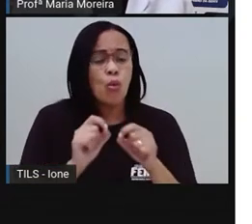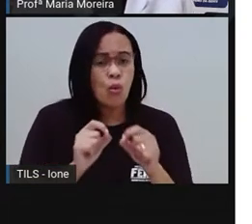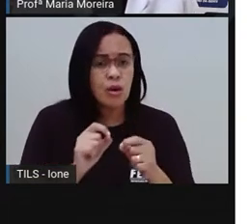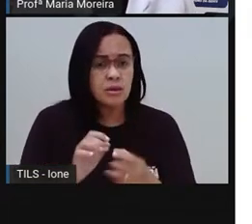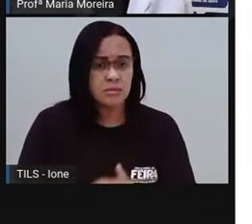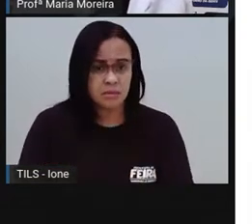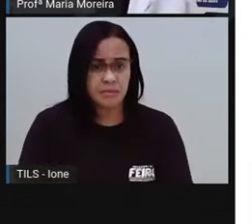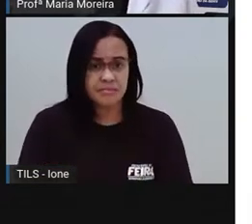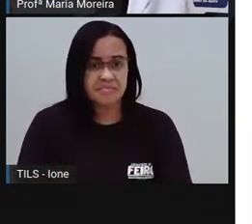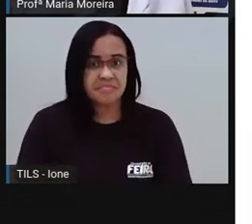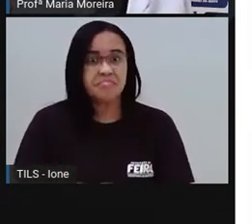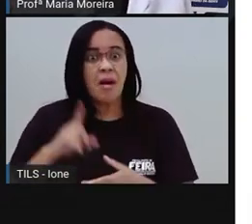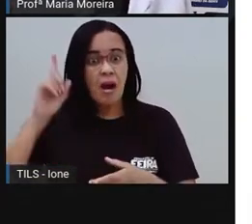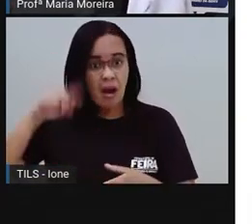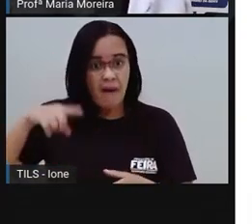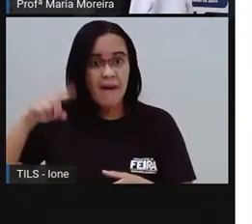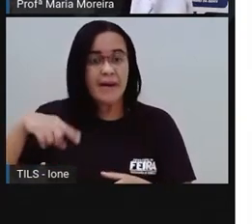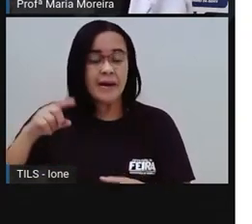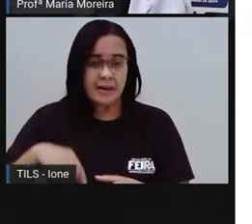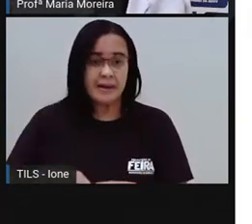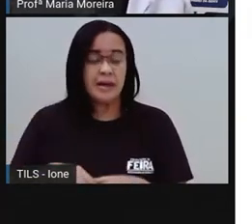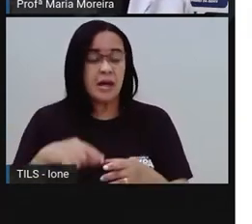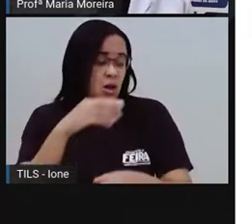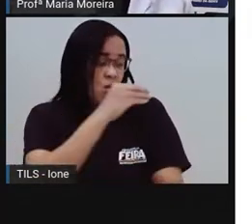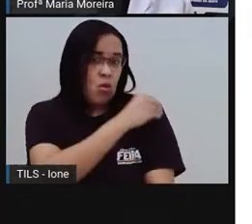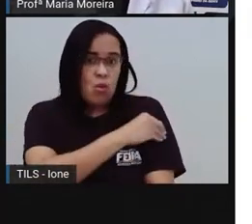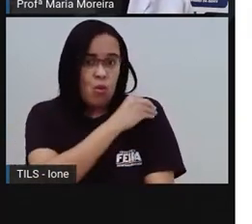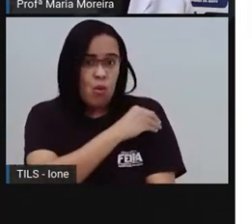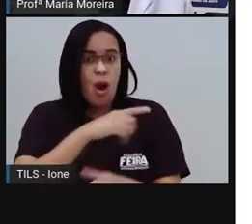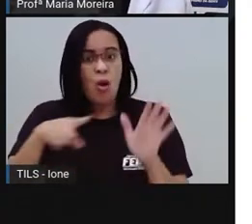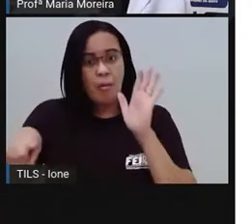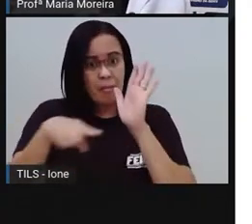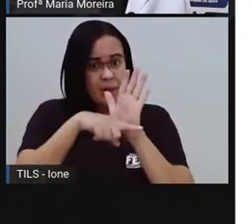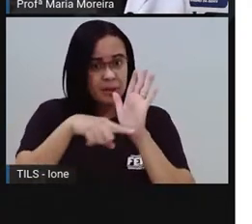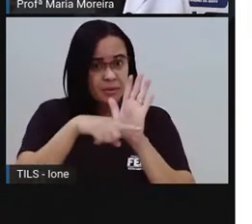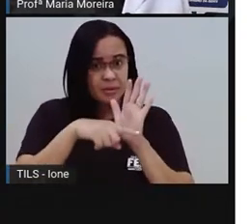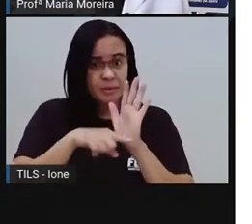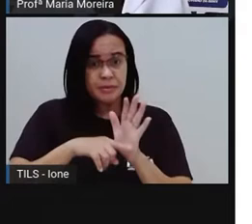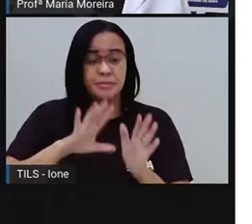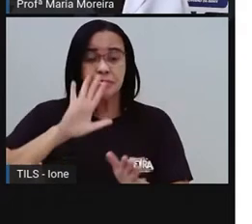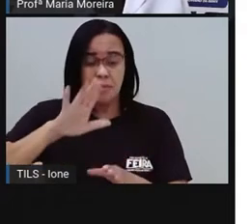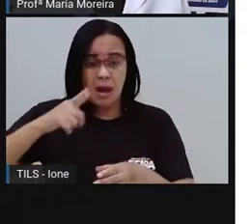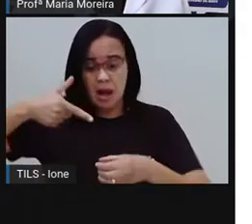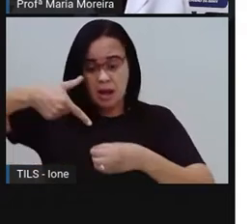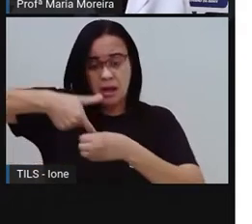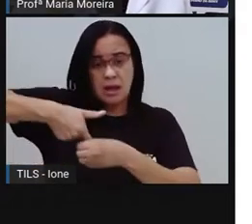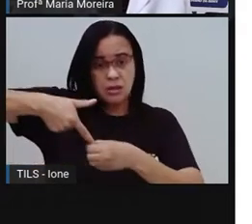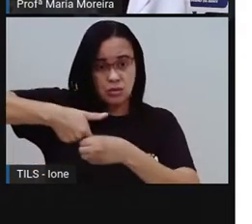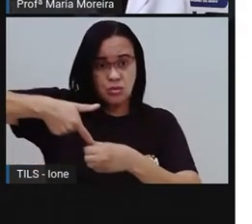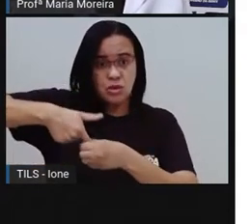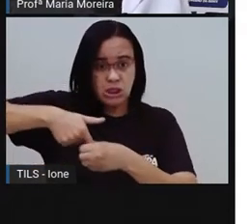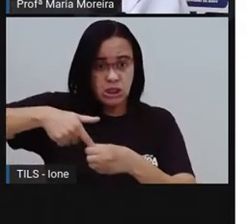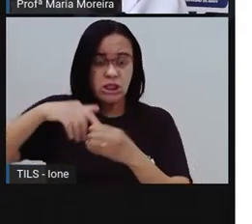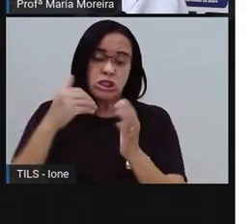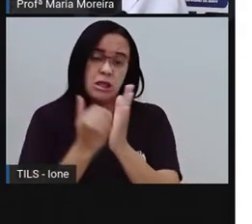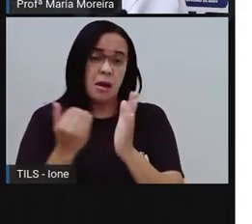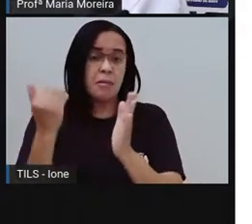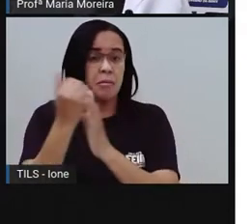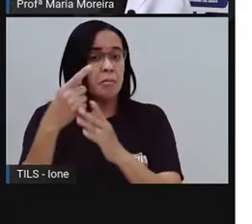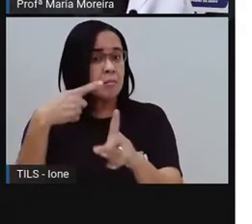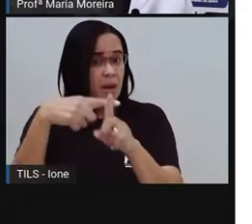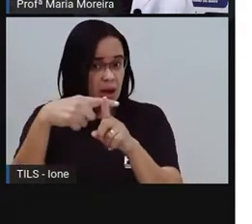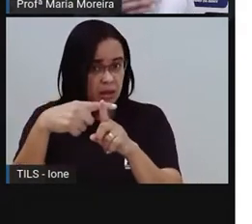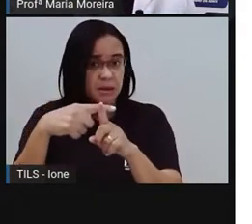ele, né? Acaba poluindo menos do que a gasolina. Porque o álcool, ele não é derivado do petróleo, ele não é feito do petróleo.